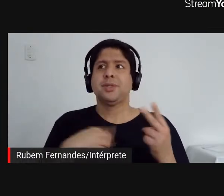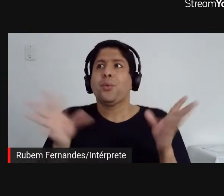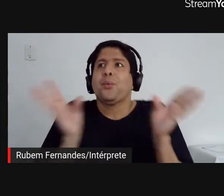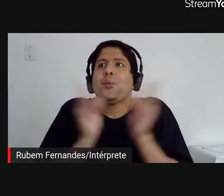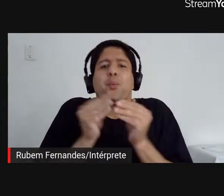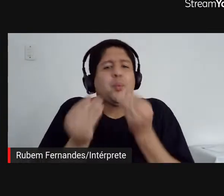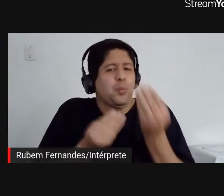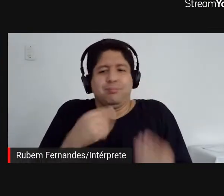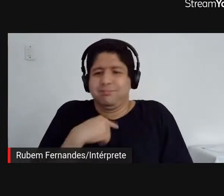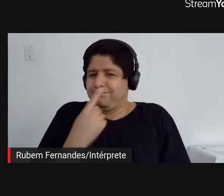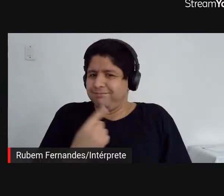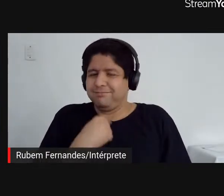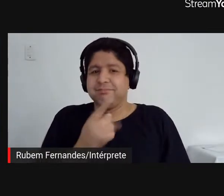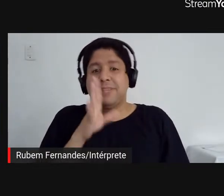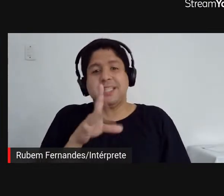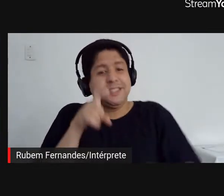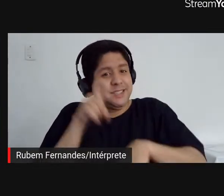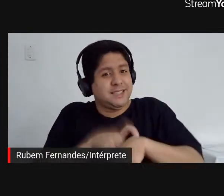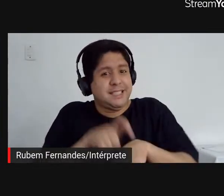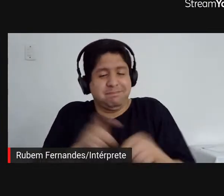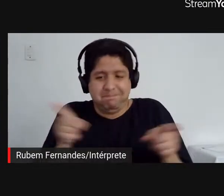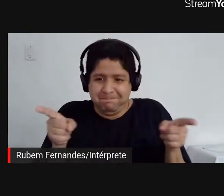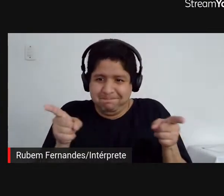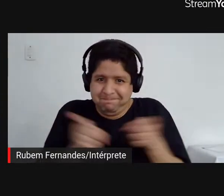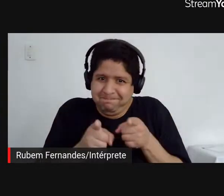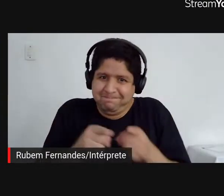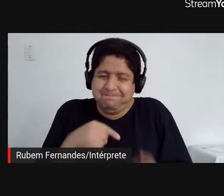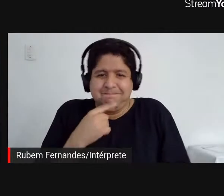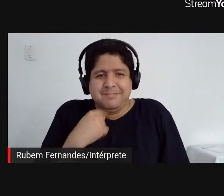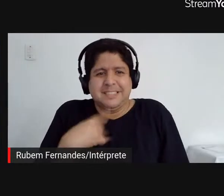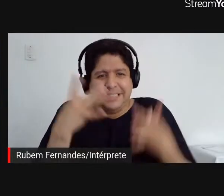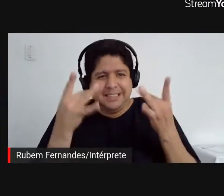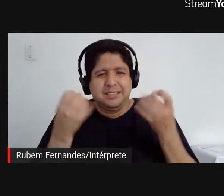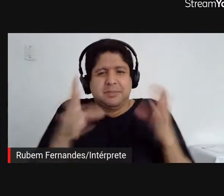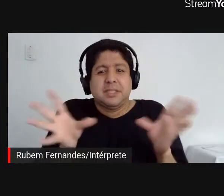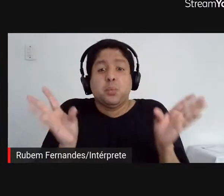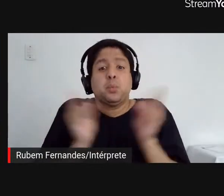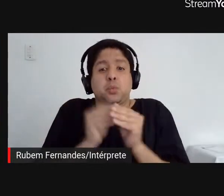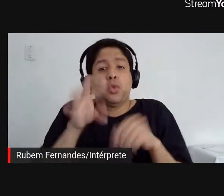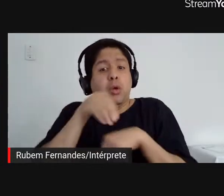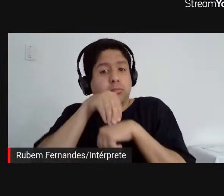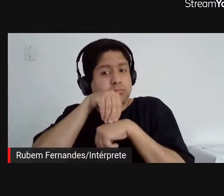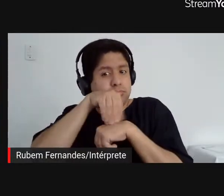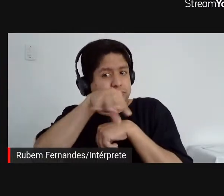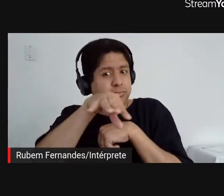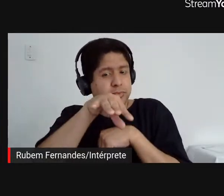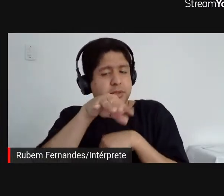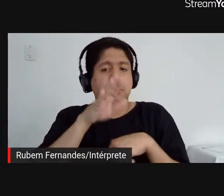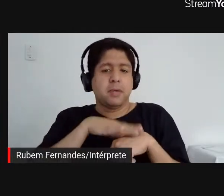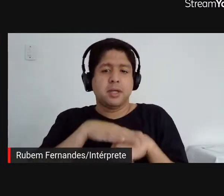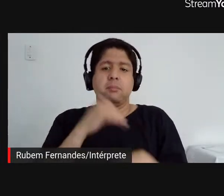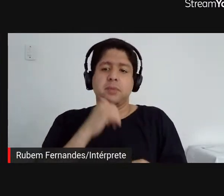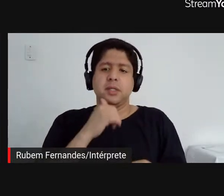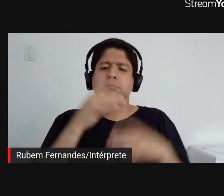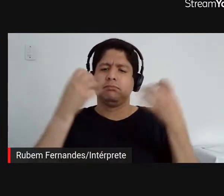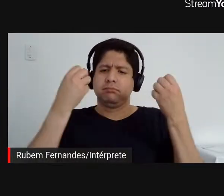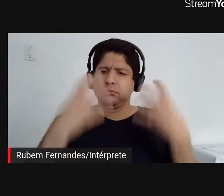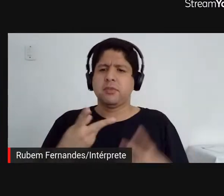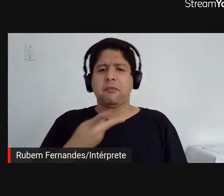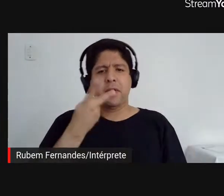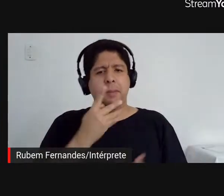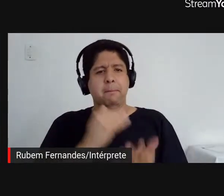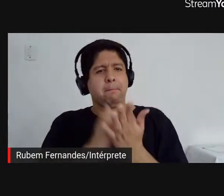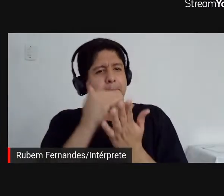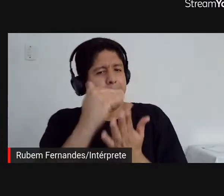devido ao tempo que a gente tem, é mais ou menos isso que eu posso dizer, que elas vão falar mais e tudo mais durante a